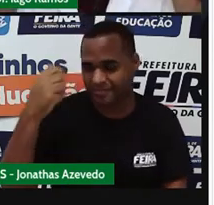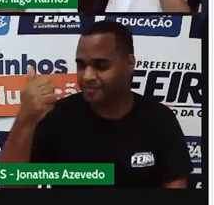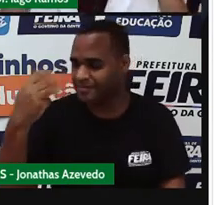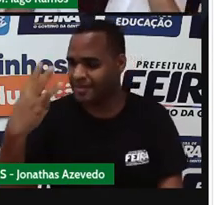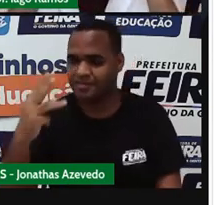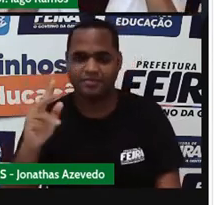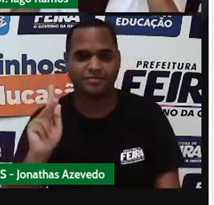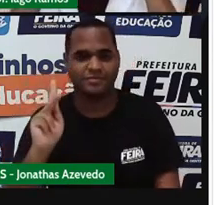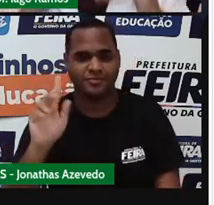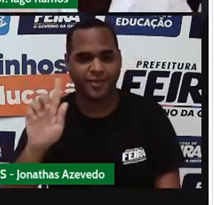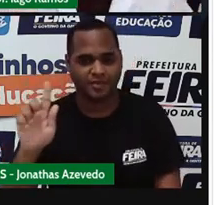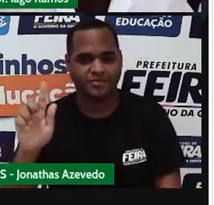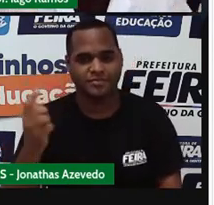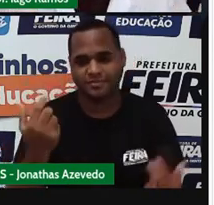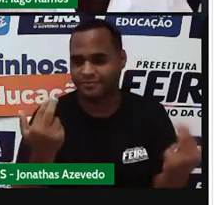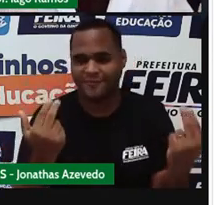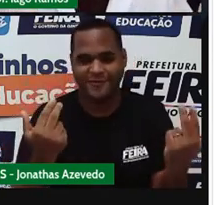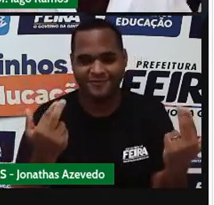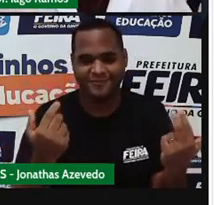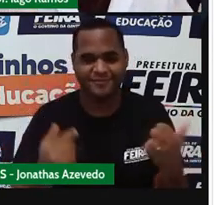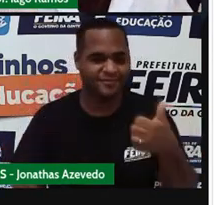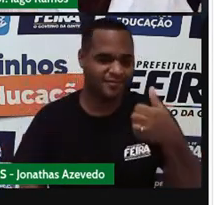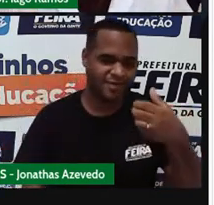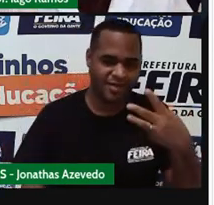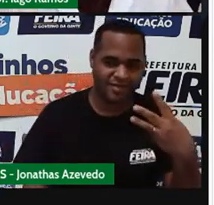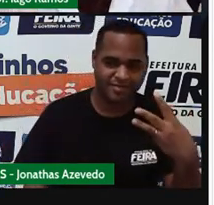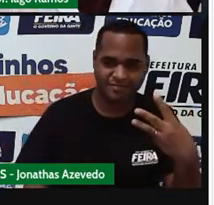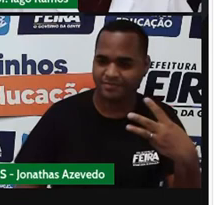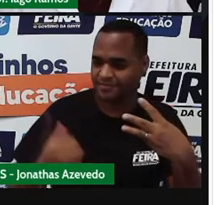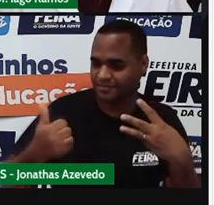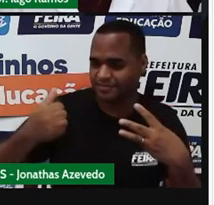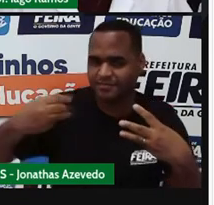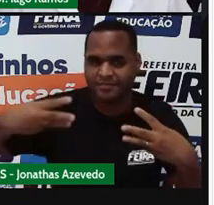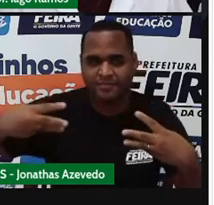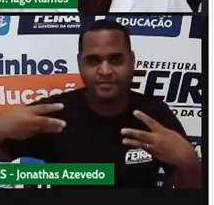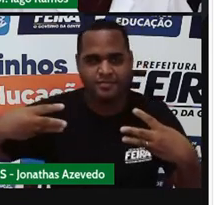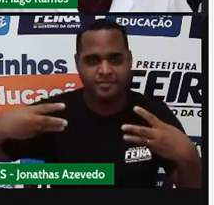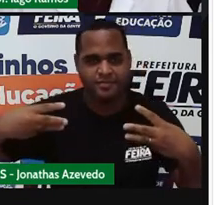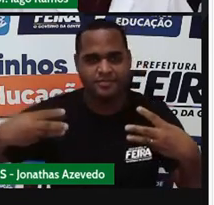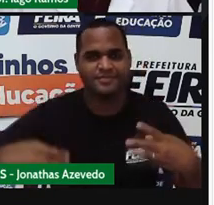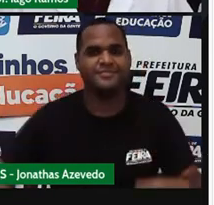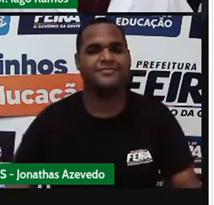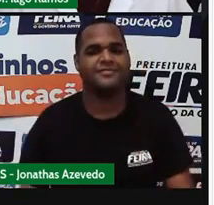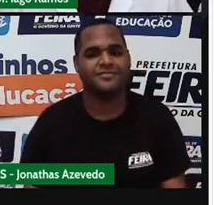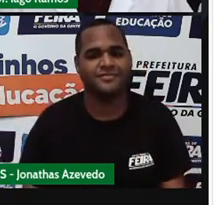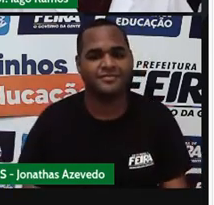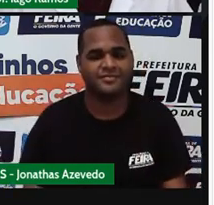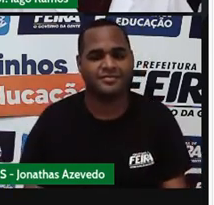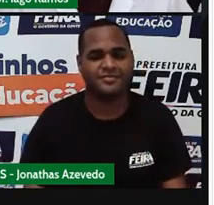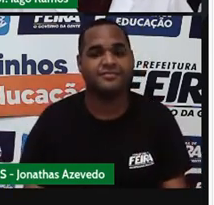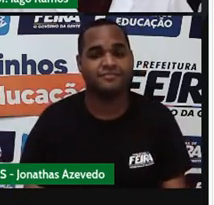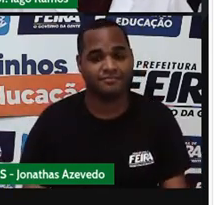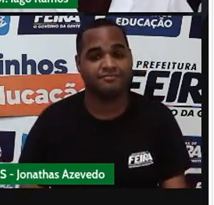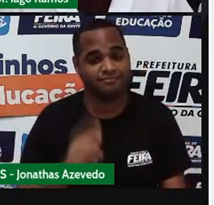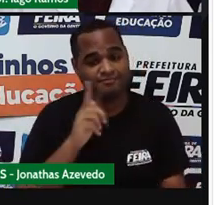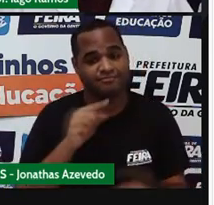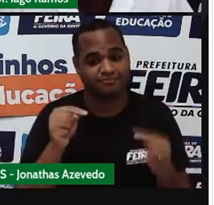13. Está equilibrado. Olha só. Essa é uma forma de resolver a equação.